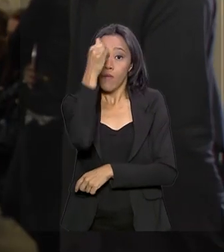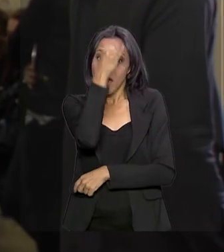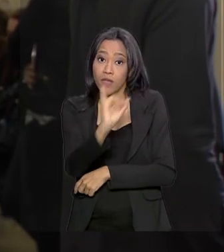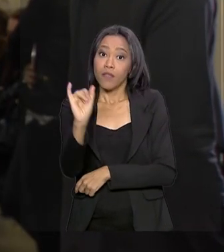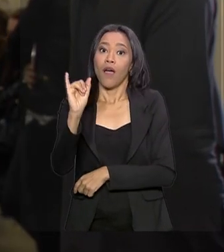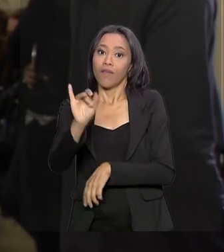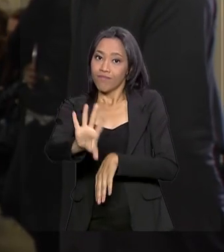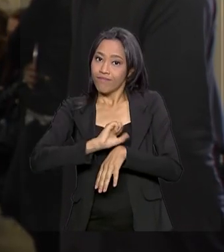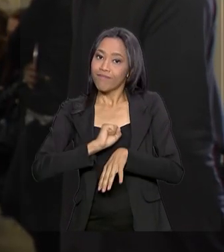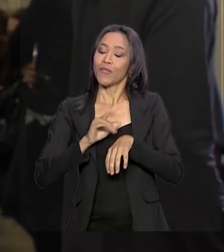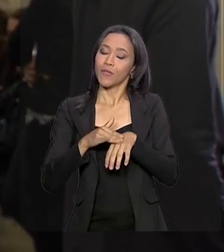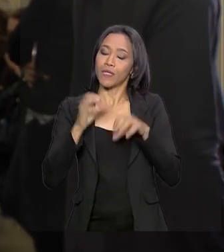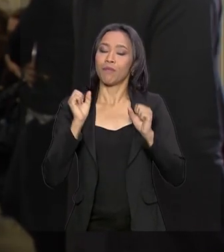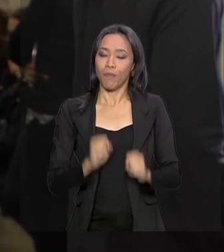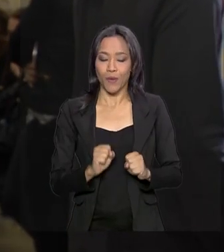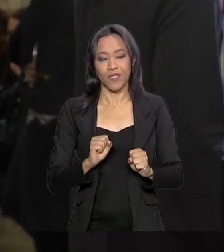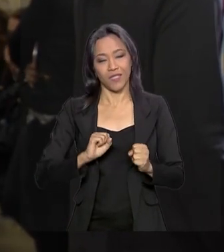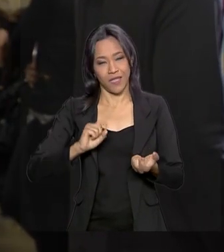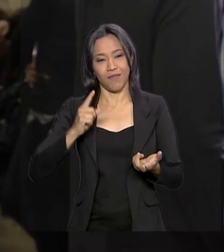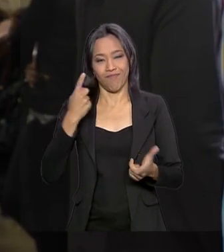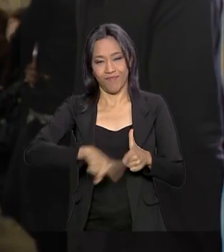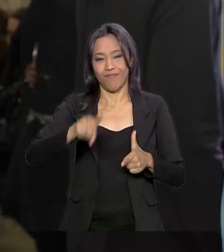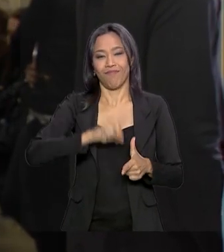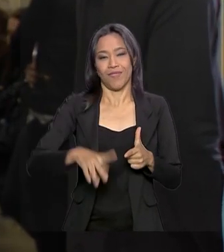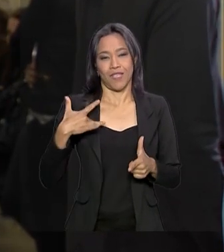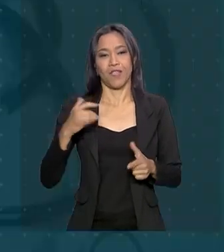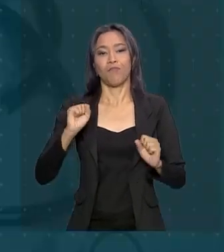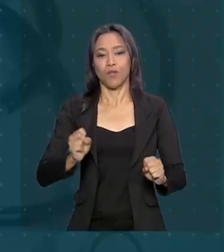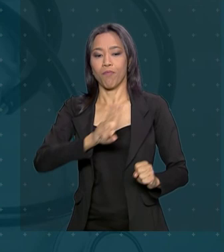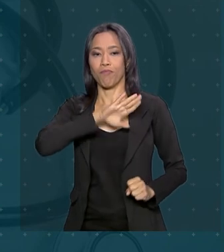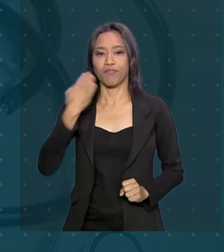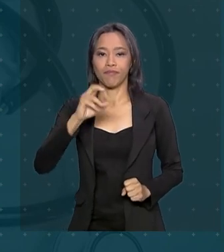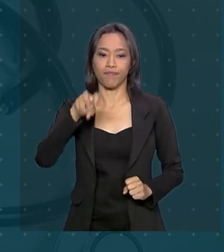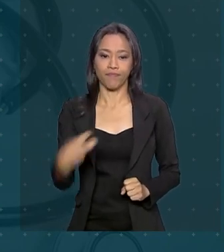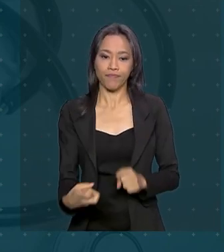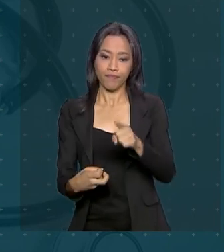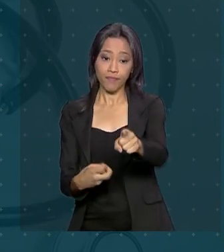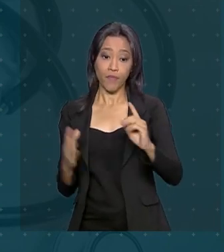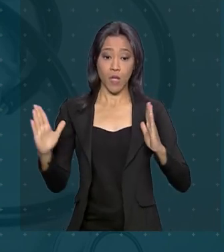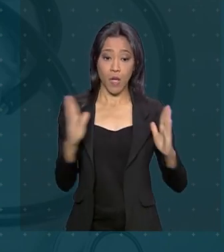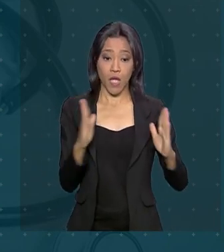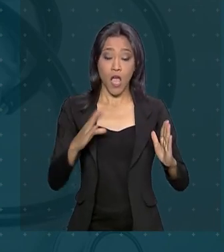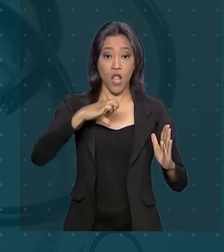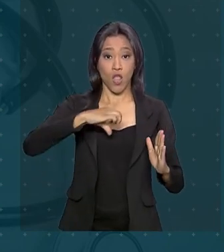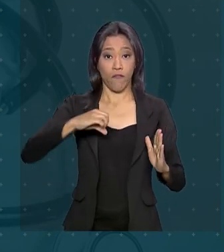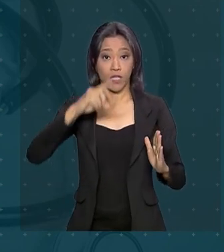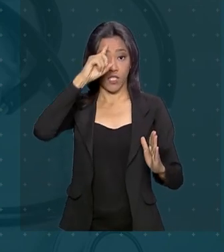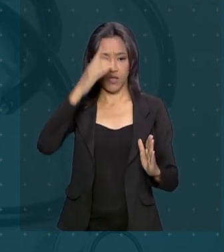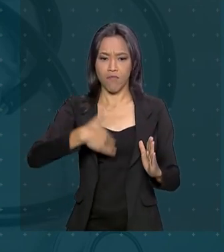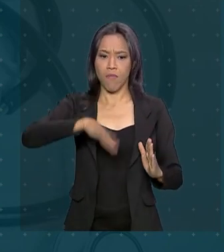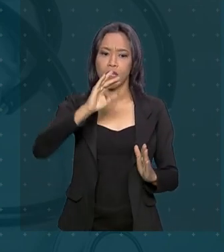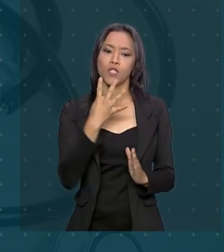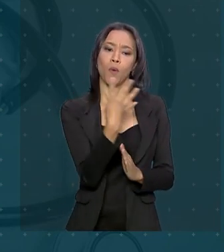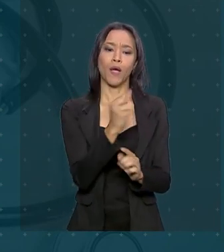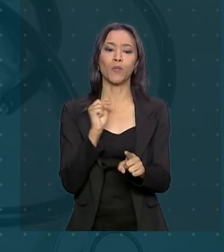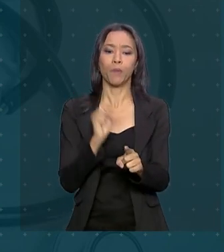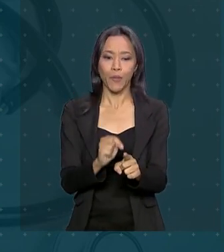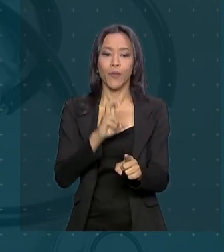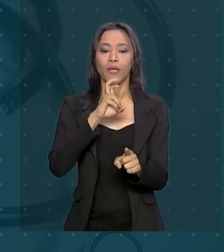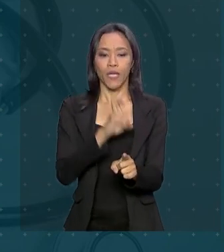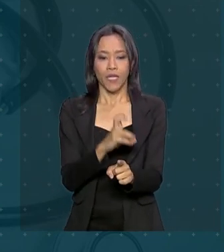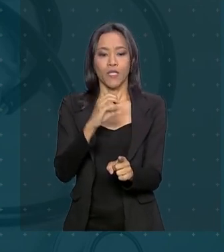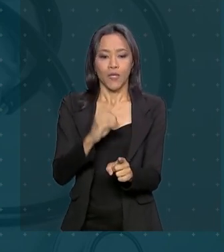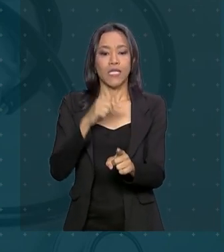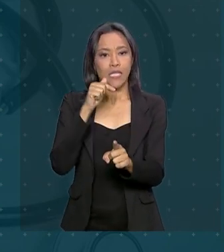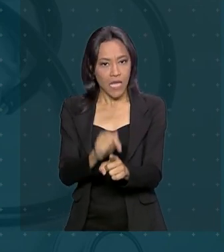o sarampo, que pode causar sequelas e até a morte. Nos últimos 90 dias, mais de 4.500 casos